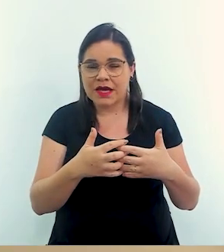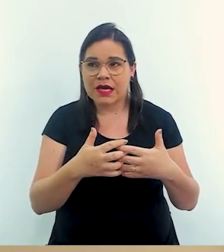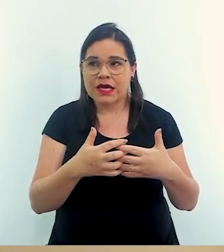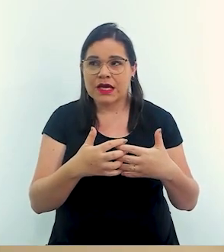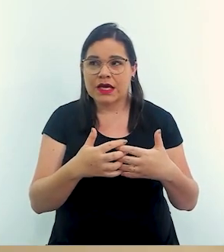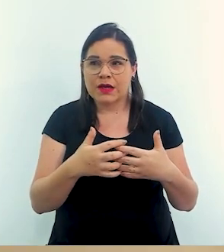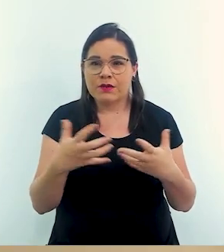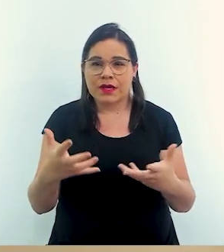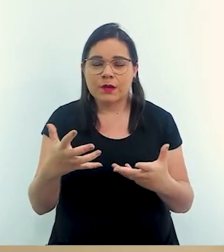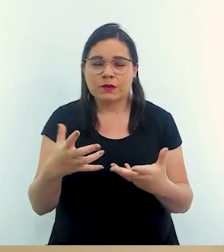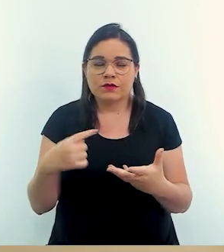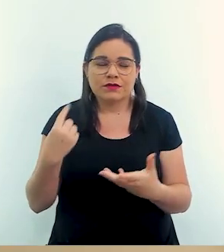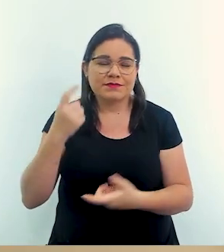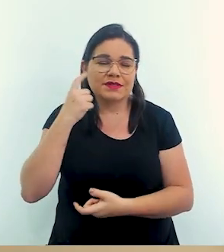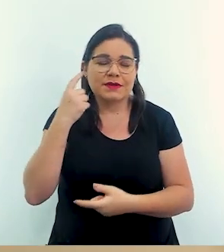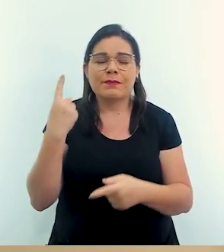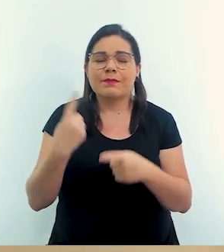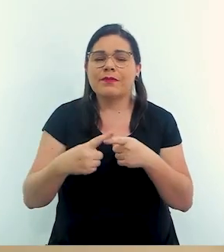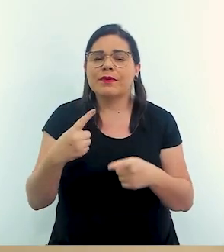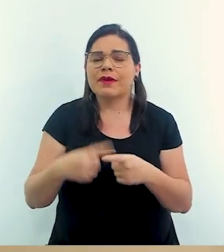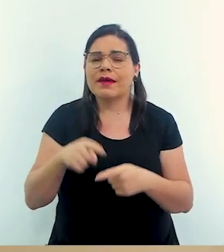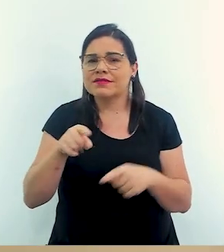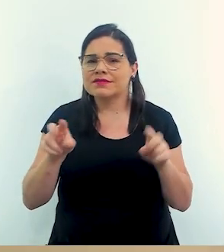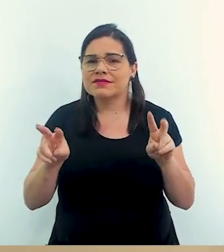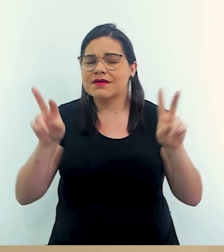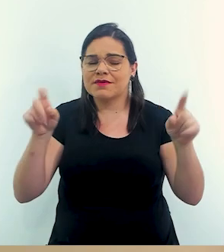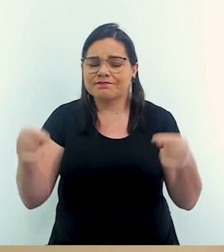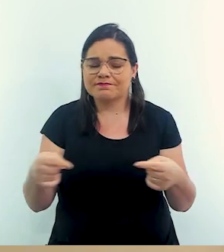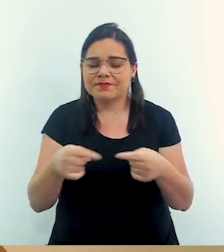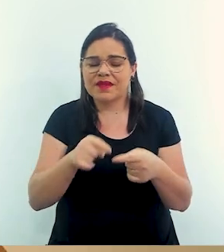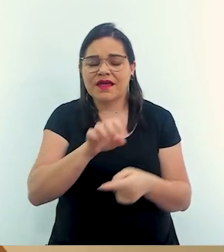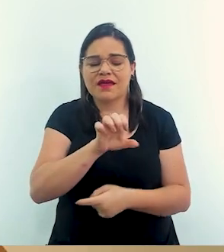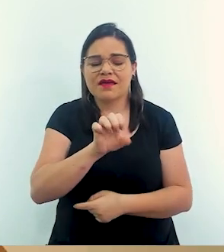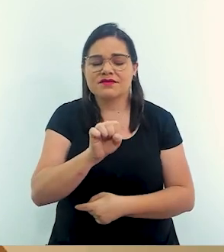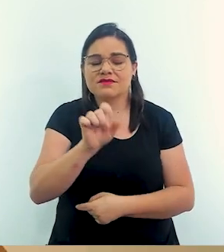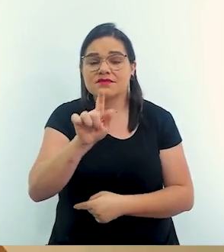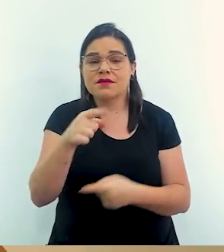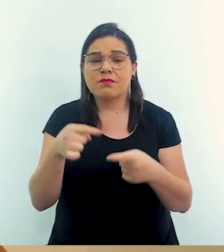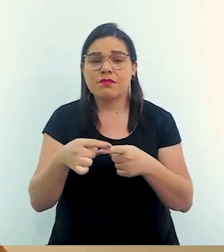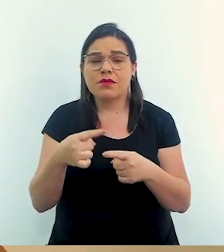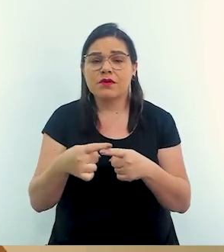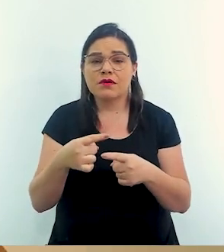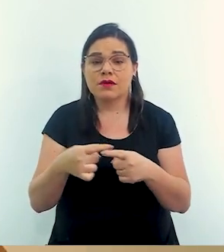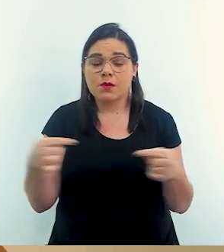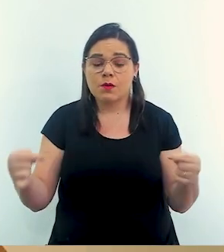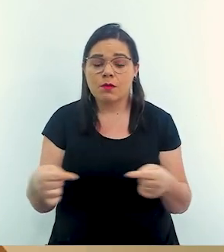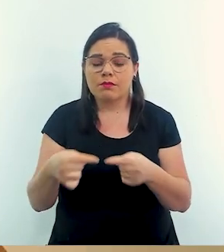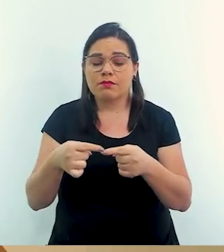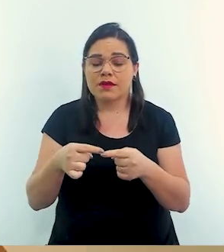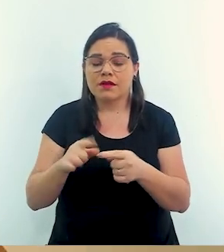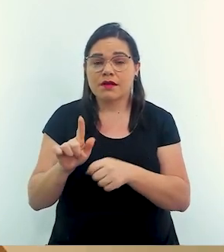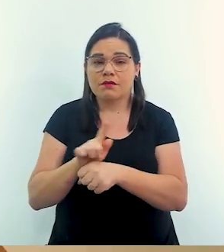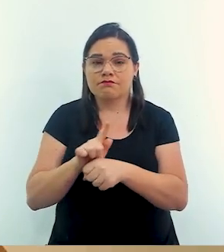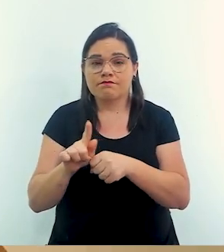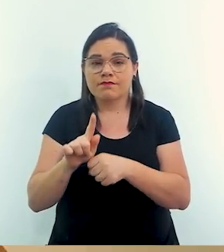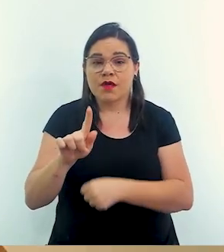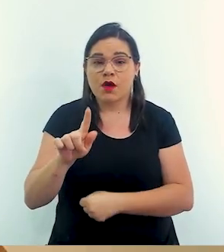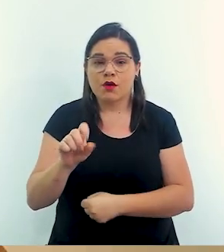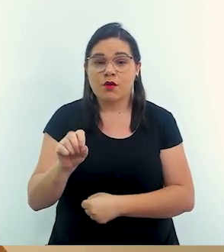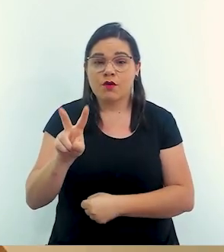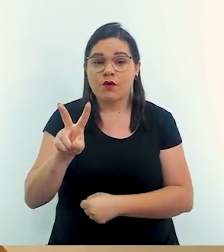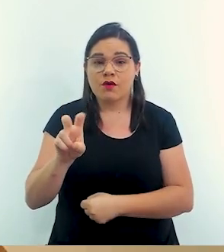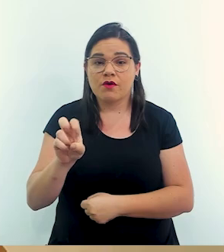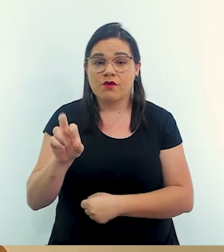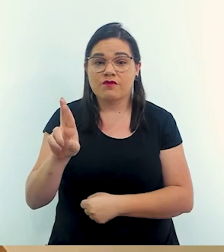este é um assunto de ESG e de governança. Lia, obrigado pelo convite, Estou muito honrado de estar aqui. E